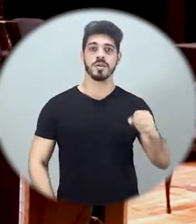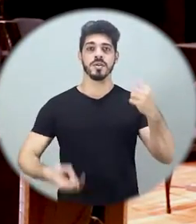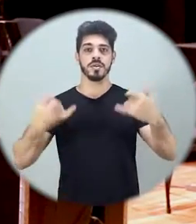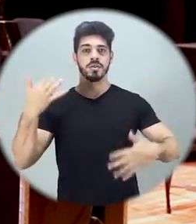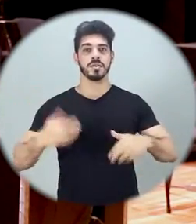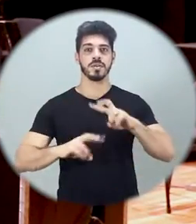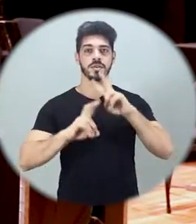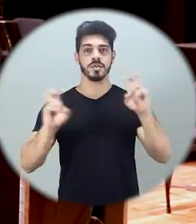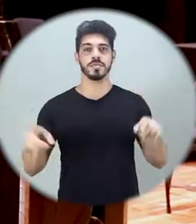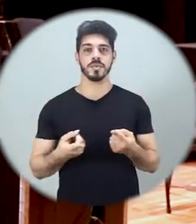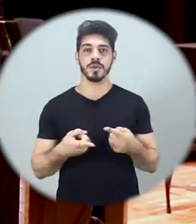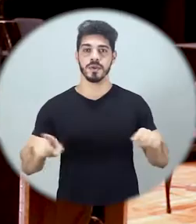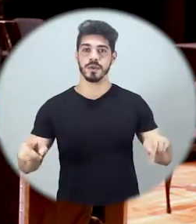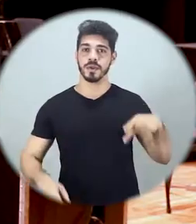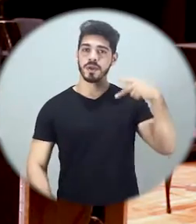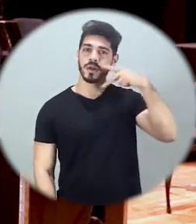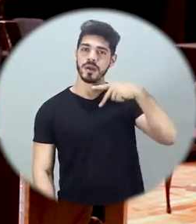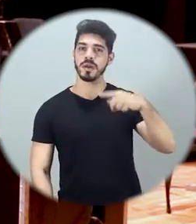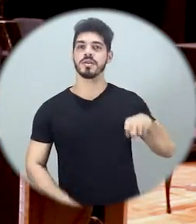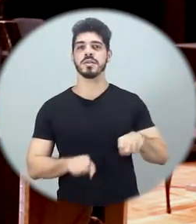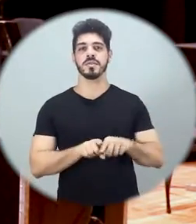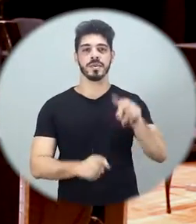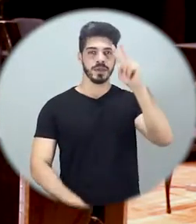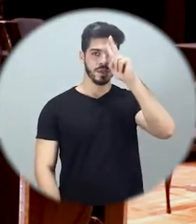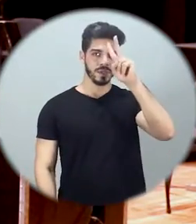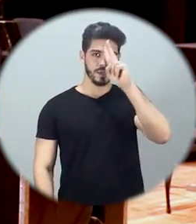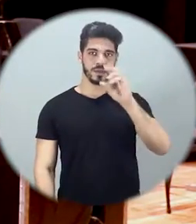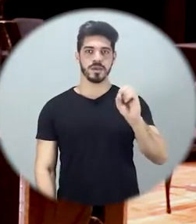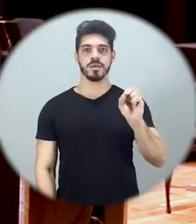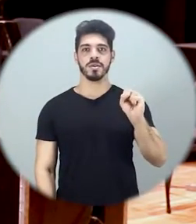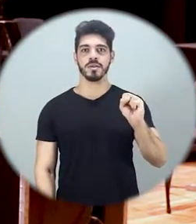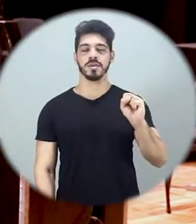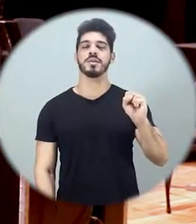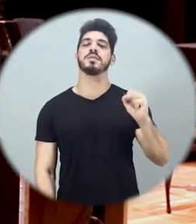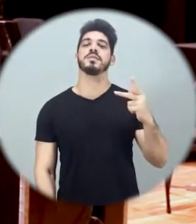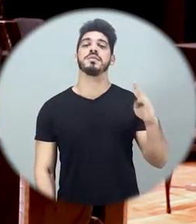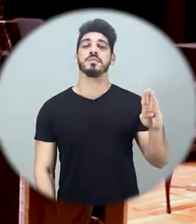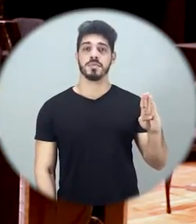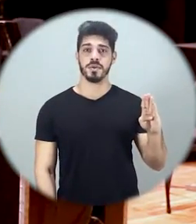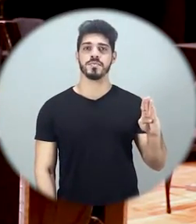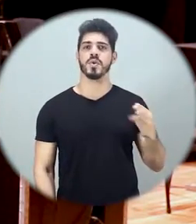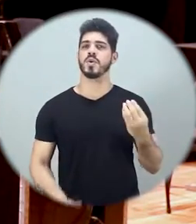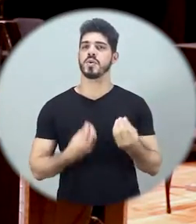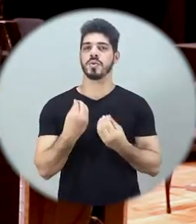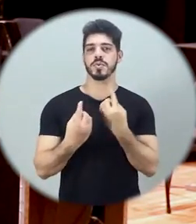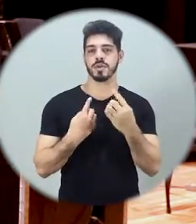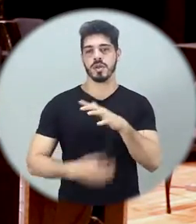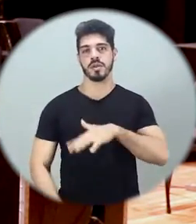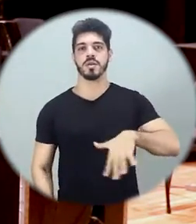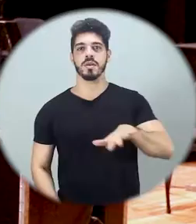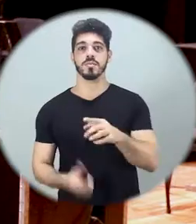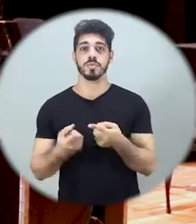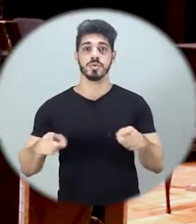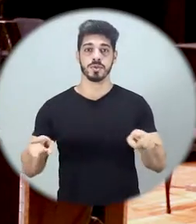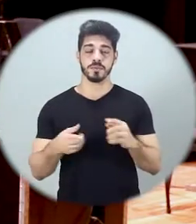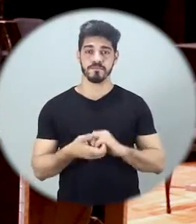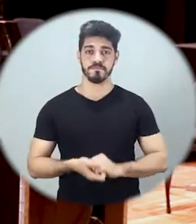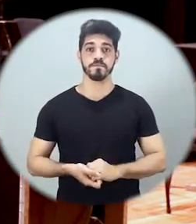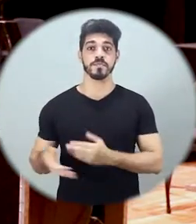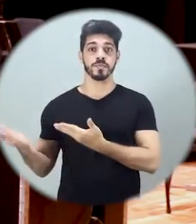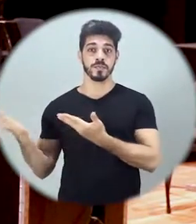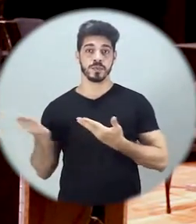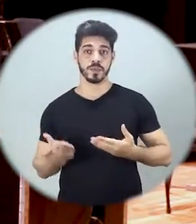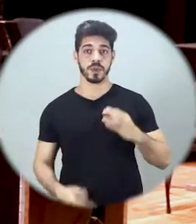vai mediar um debate sobre os caminhos da música na Paraíba e a história da OSPB, fronteiras e